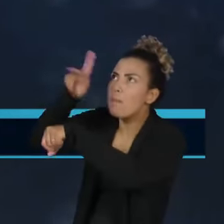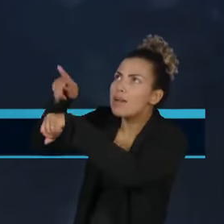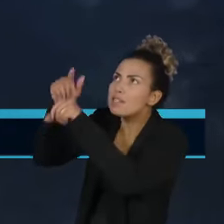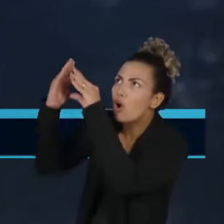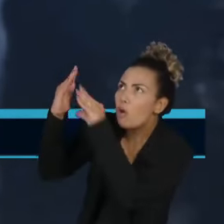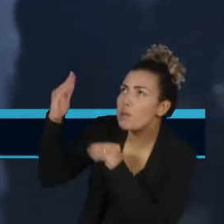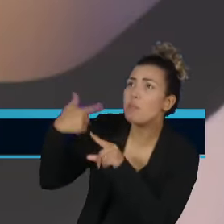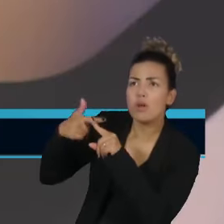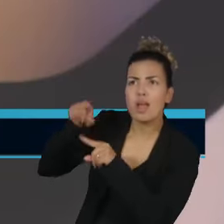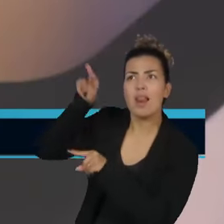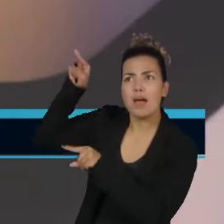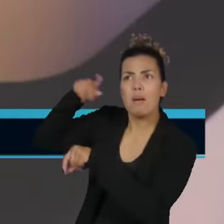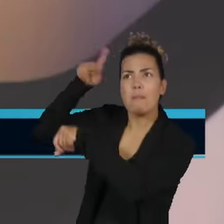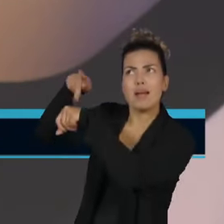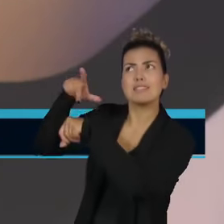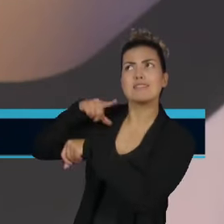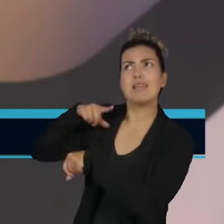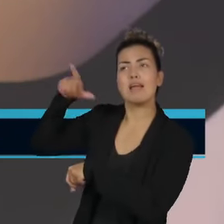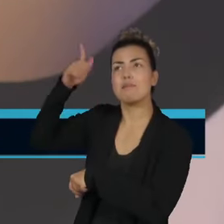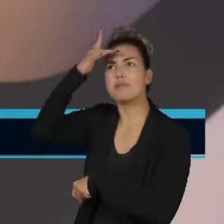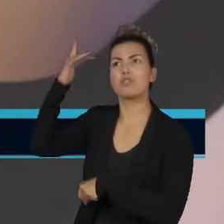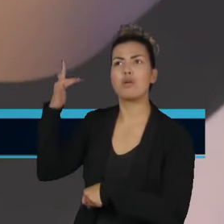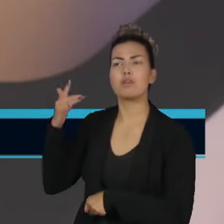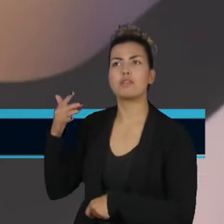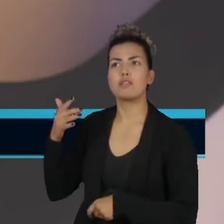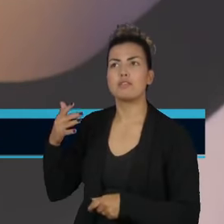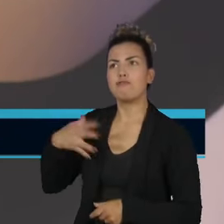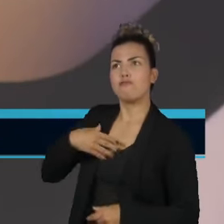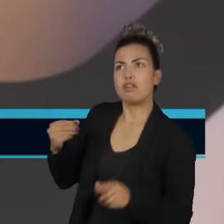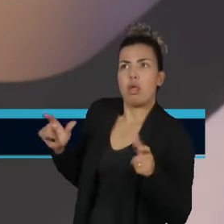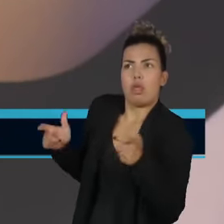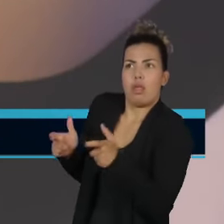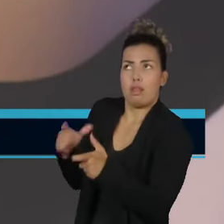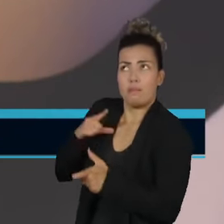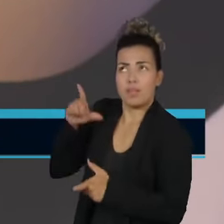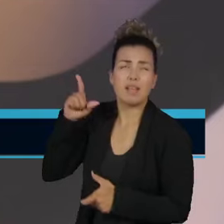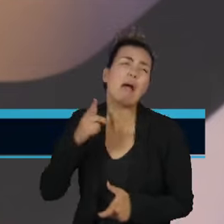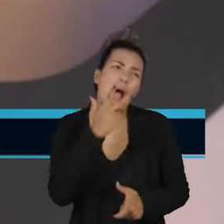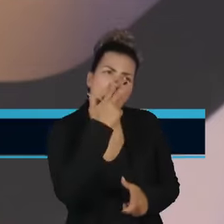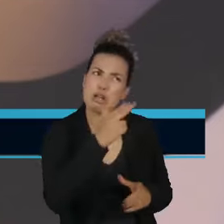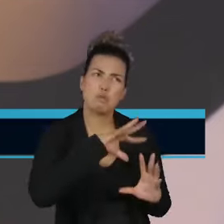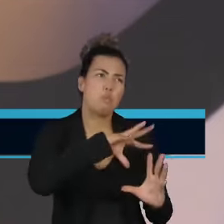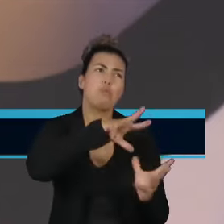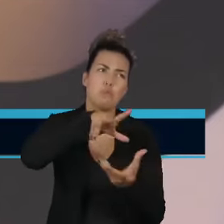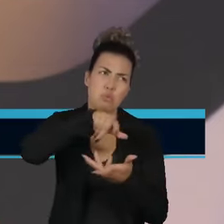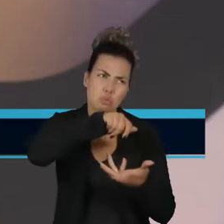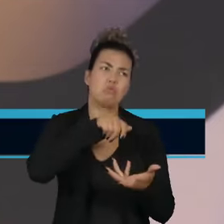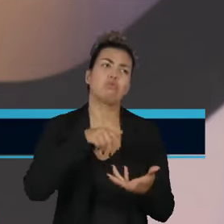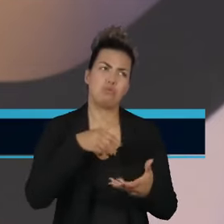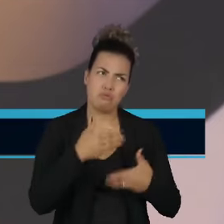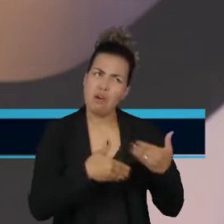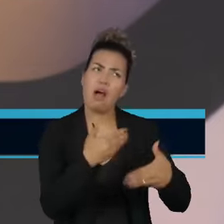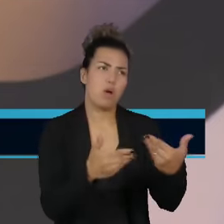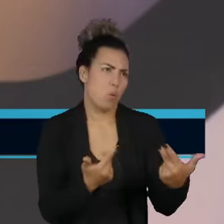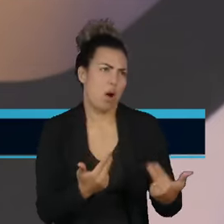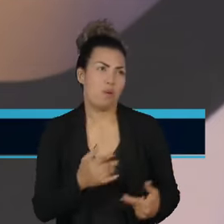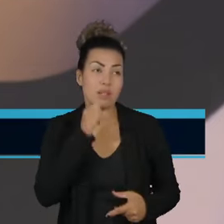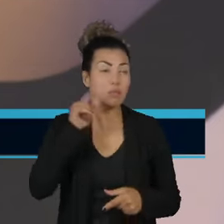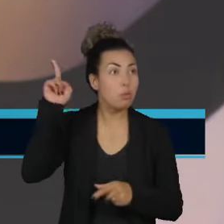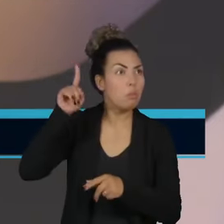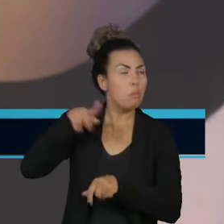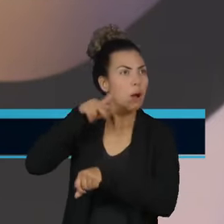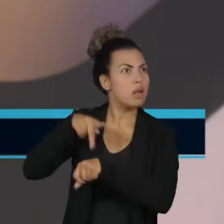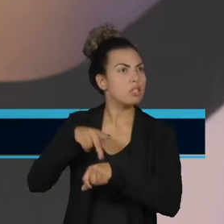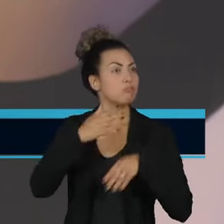taxa de natalidade mais baixa? Essa é uma tendência no mundo, né? Pelo menos nos países desenvolvidos já é uma realidade.